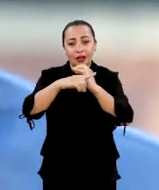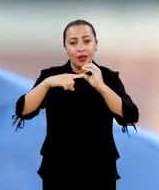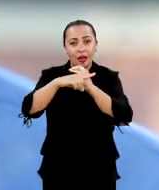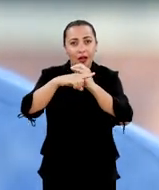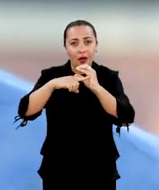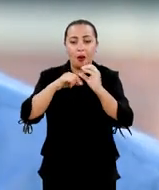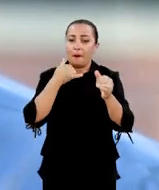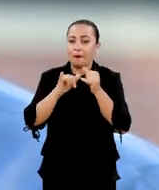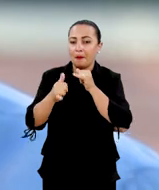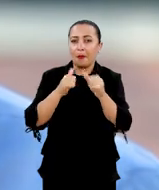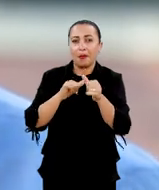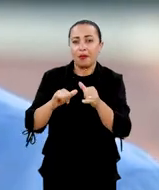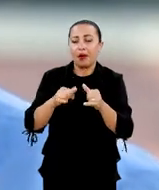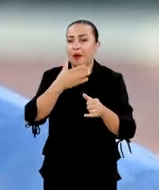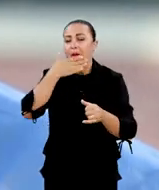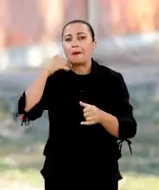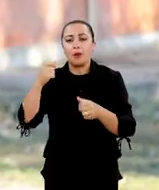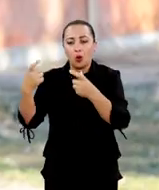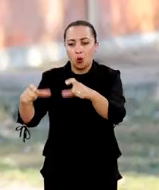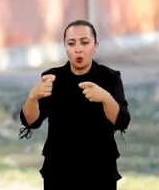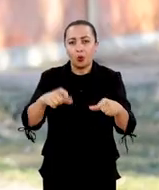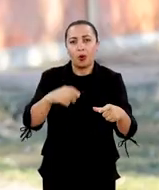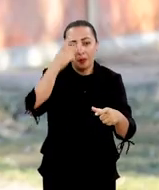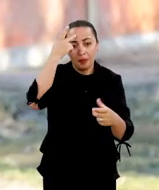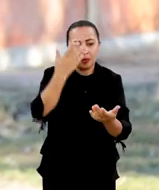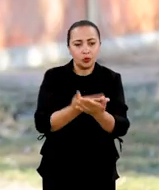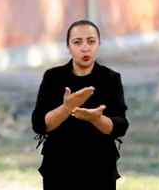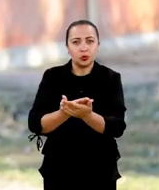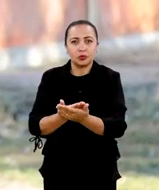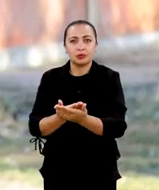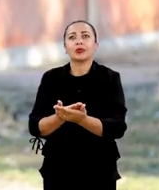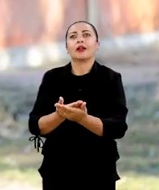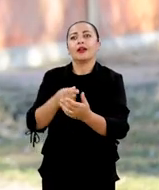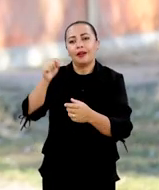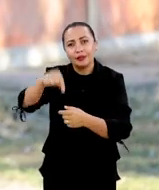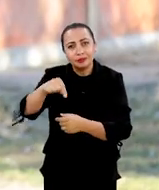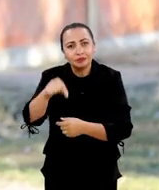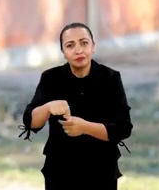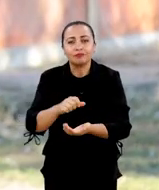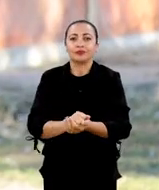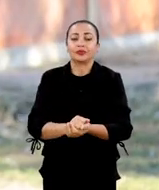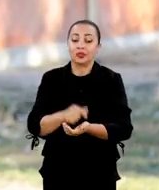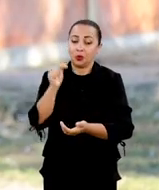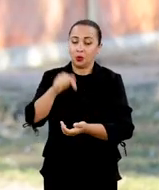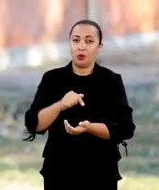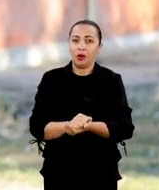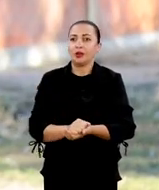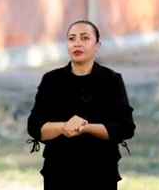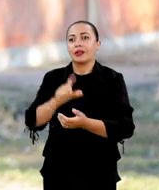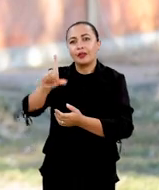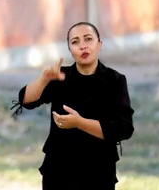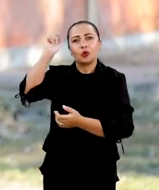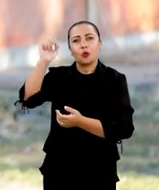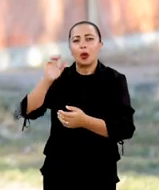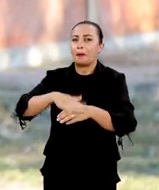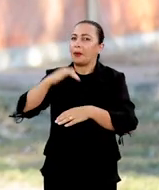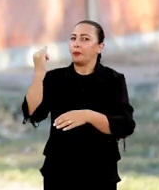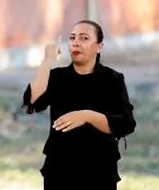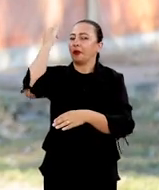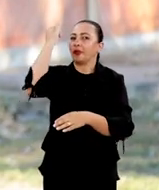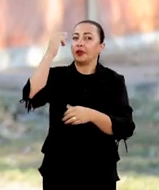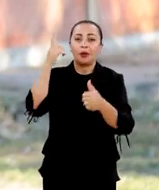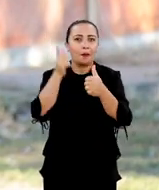E o Equador Magnético, o melhor local para estudar na época, era aqui. Então, esta é uma das razões